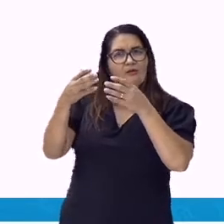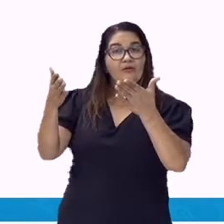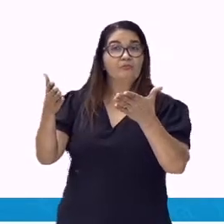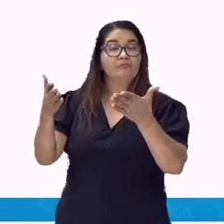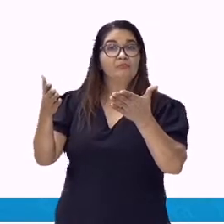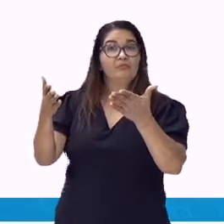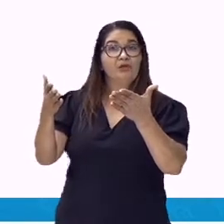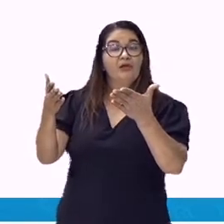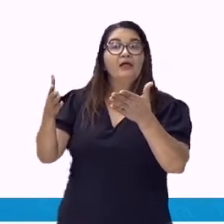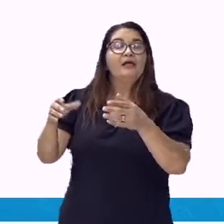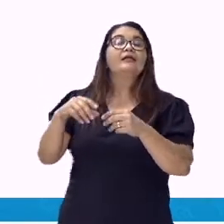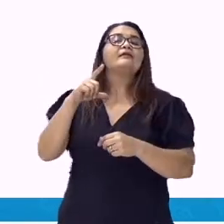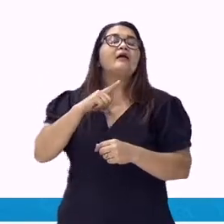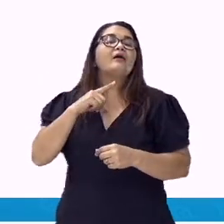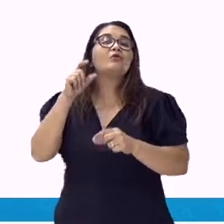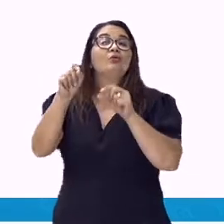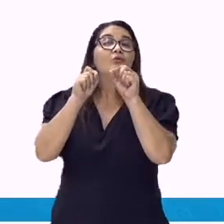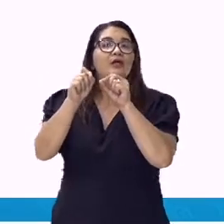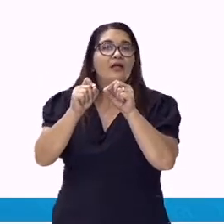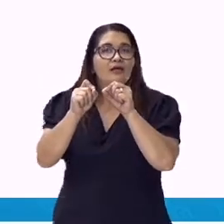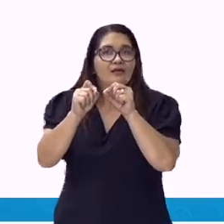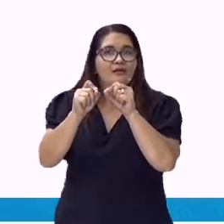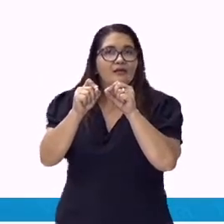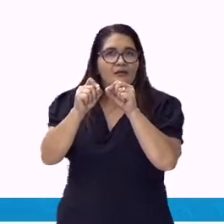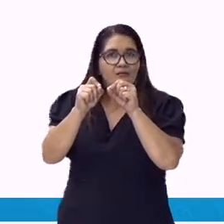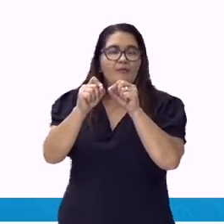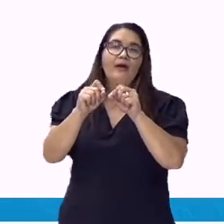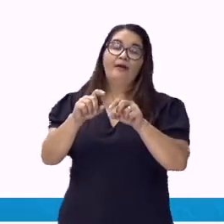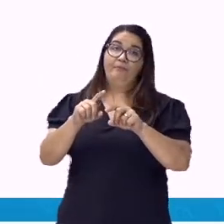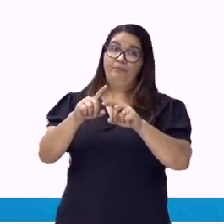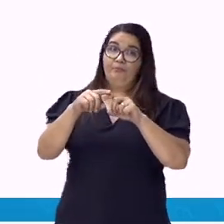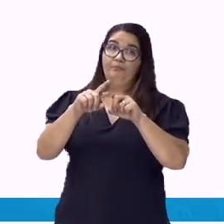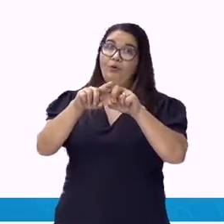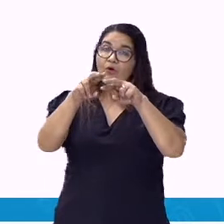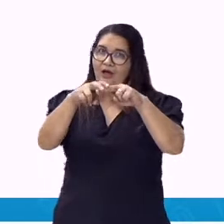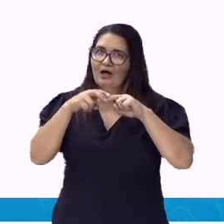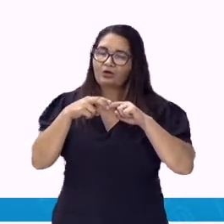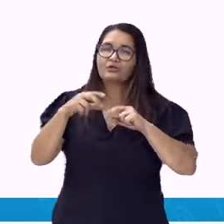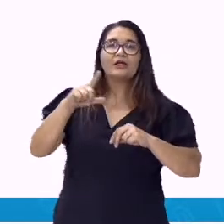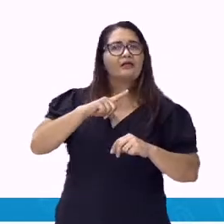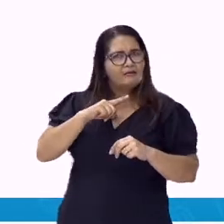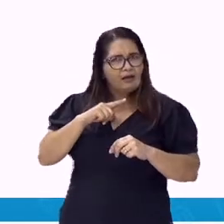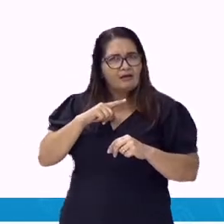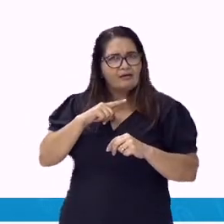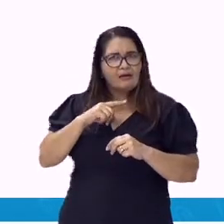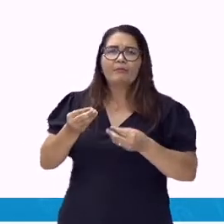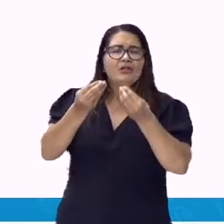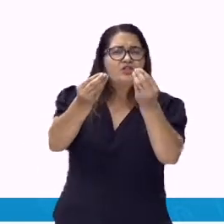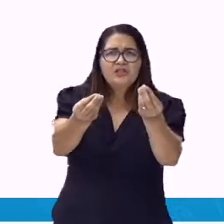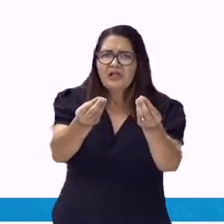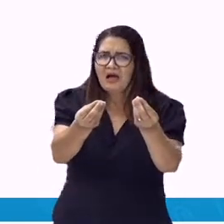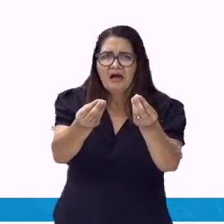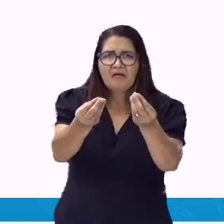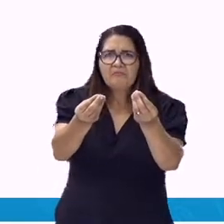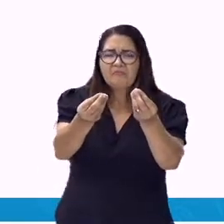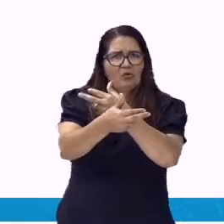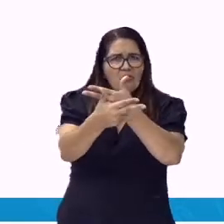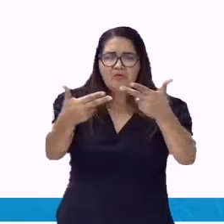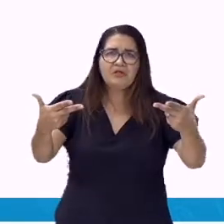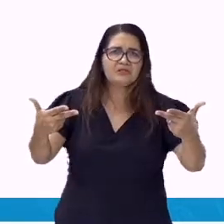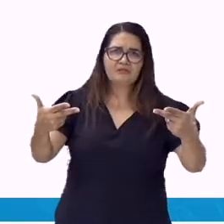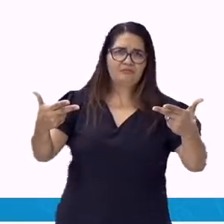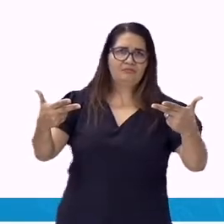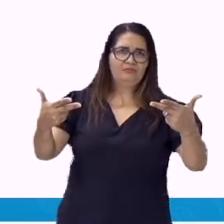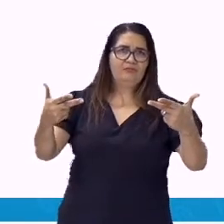algo temos, ele tem algo para você. Com a palavra nada temos, não quero nada